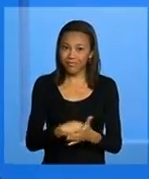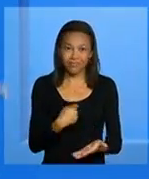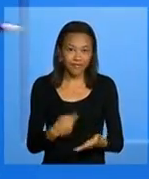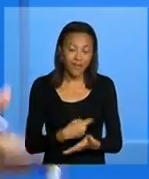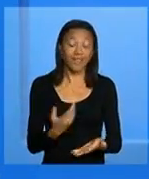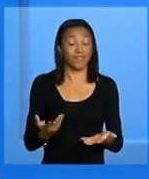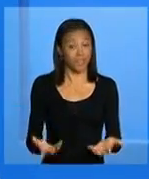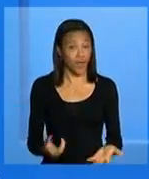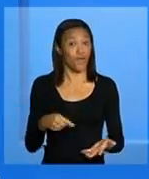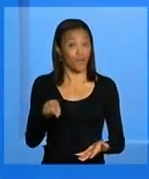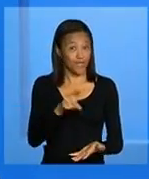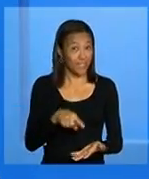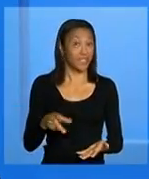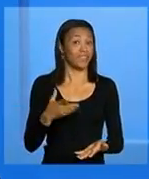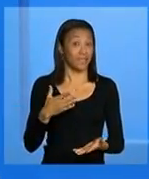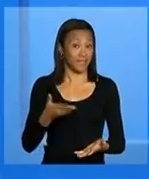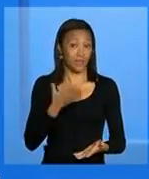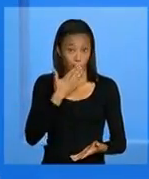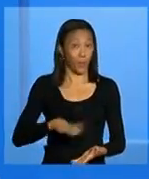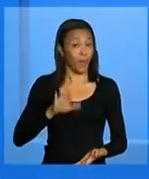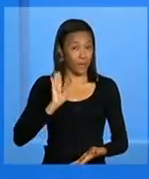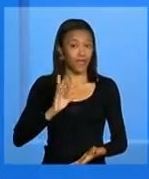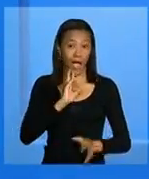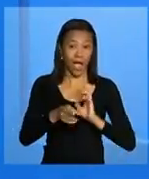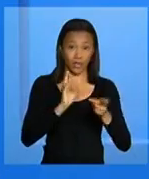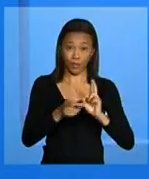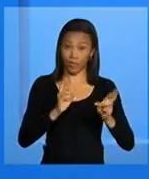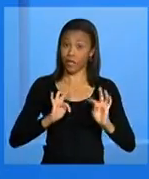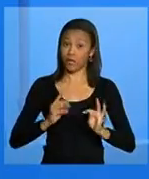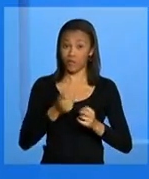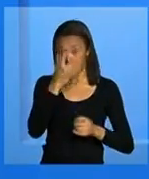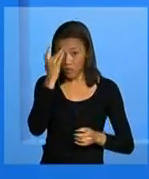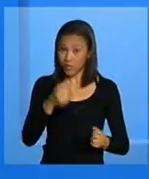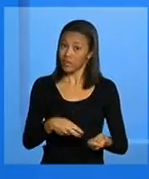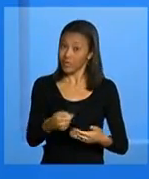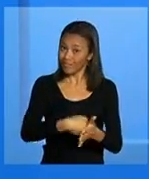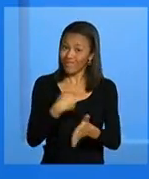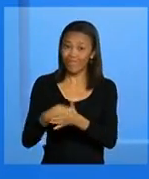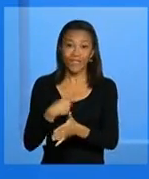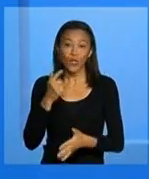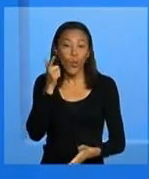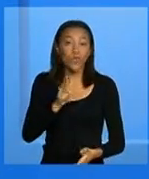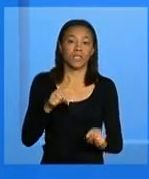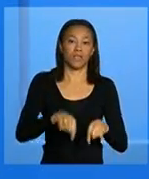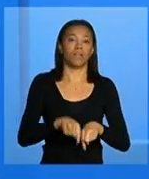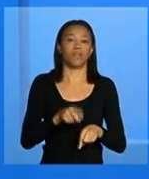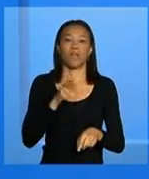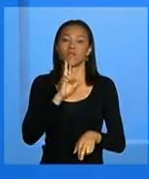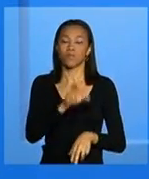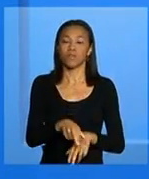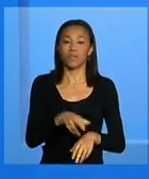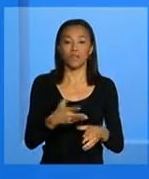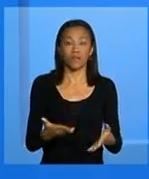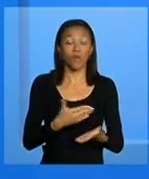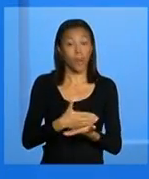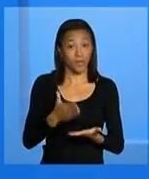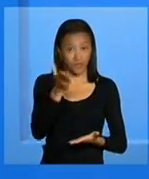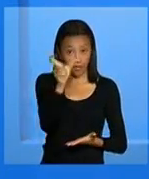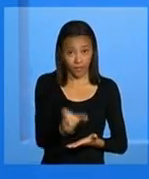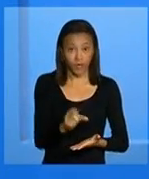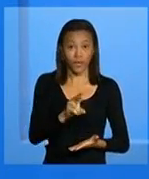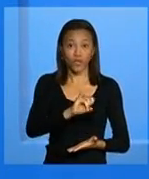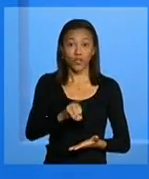vocês vão ter que se comprometer a responder pra todo esse pessoal aqui o que a gente não conseguir responder aqui então vamos começar lá Juliana